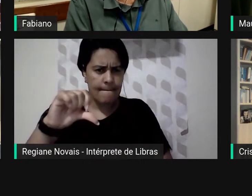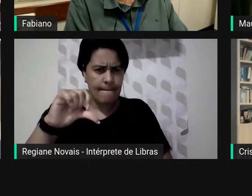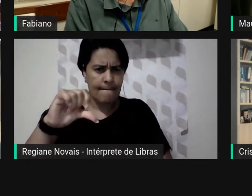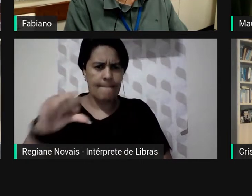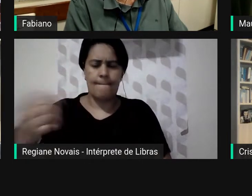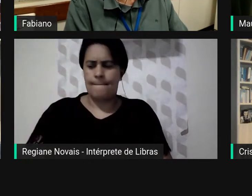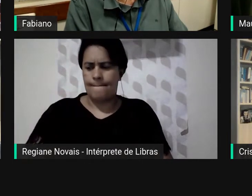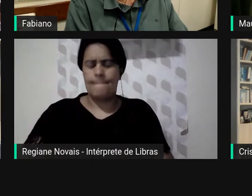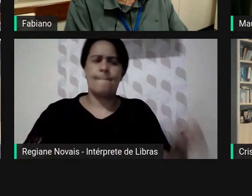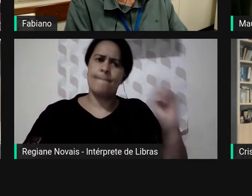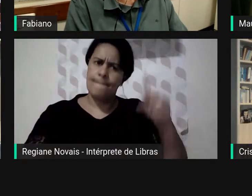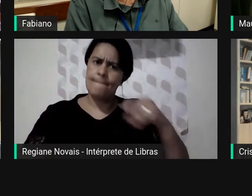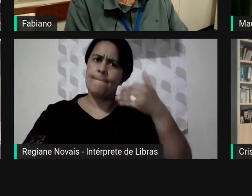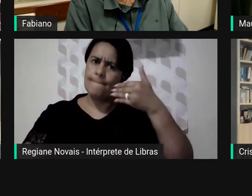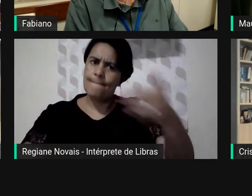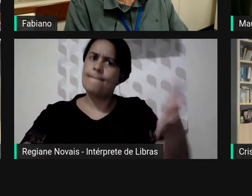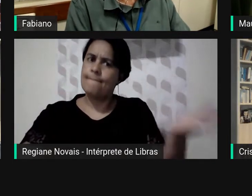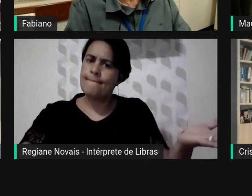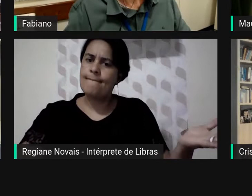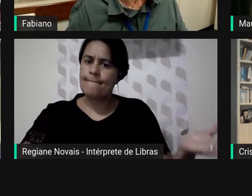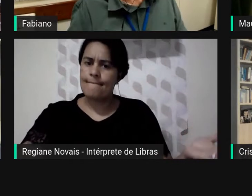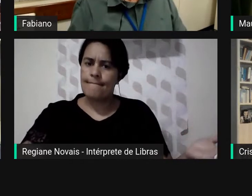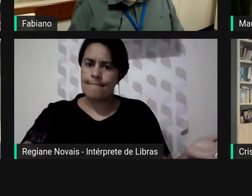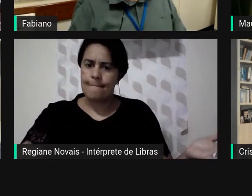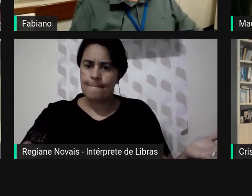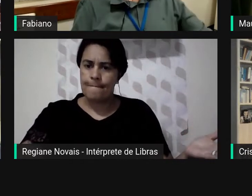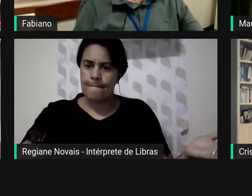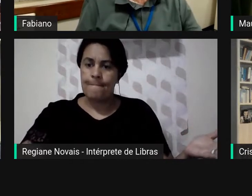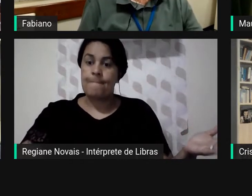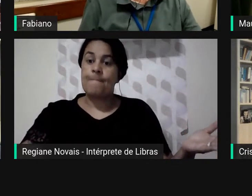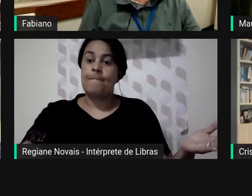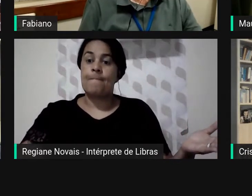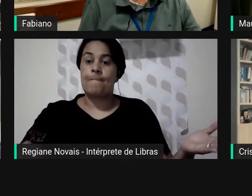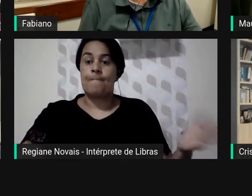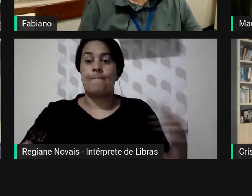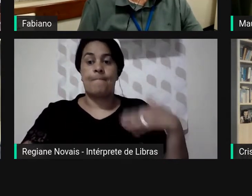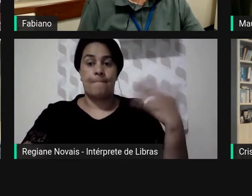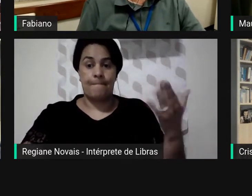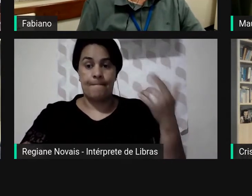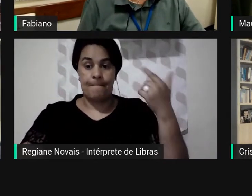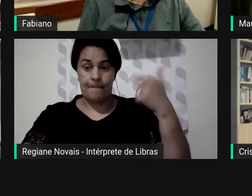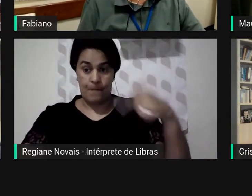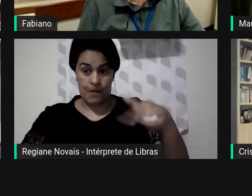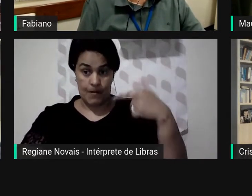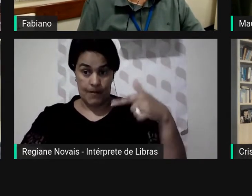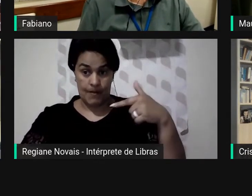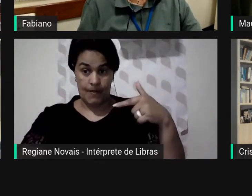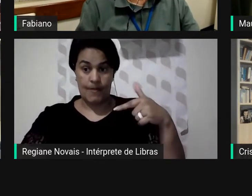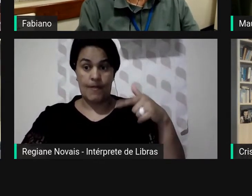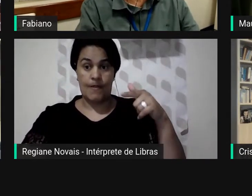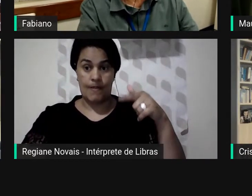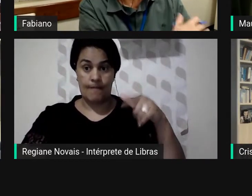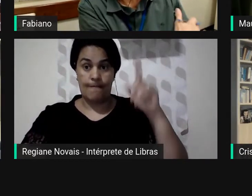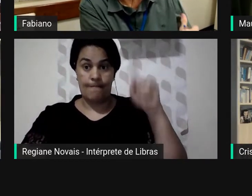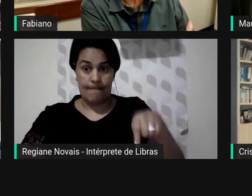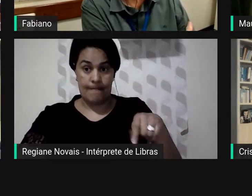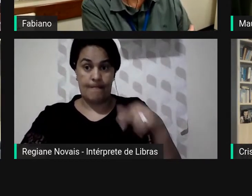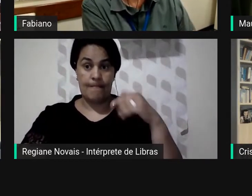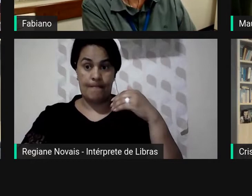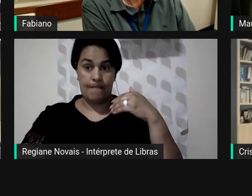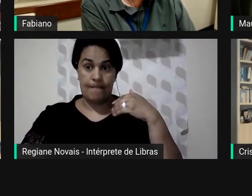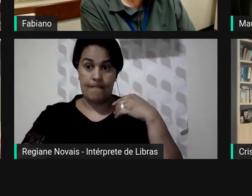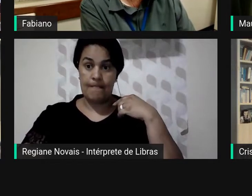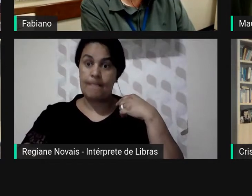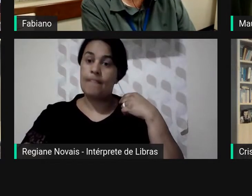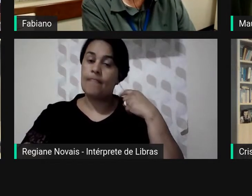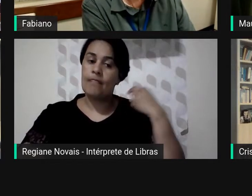estão atrás eles estão na frente então assim o trabalho de vocês é muito importante viu Cristiano e Fábio para mim pelo menos como pesquisador